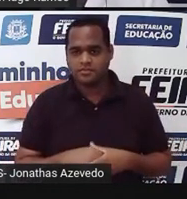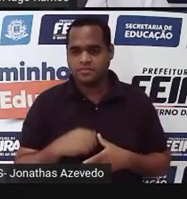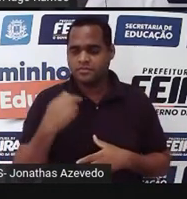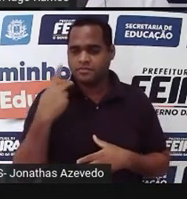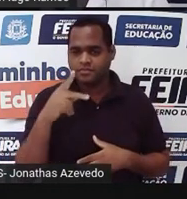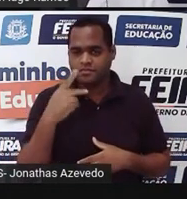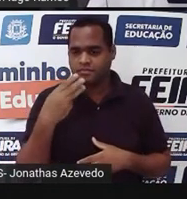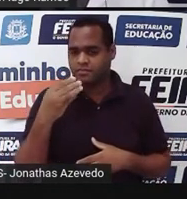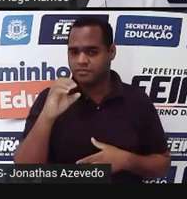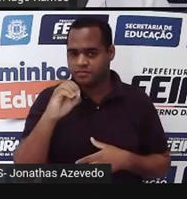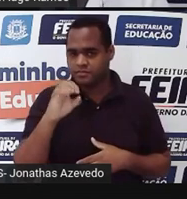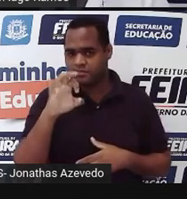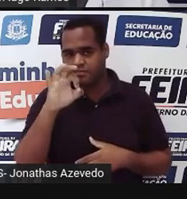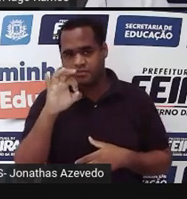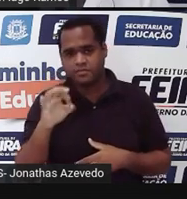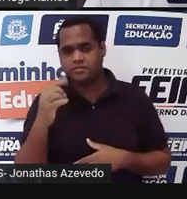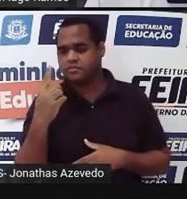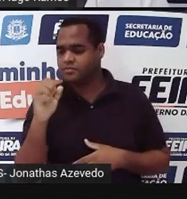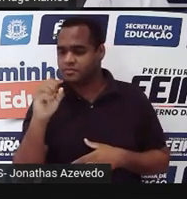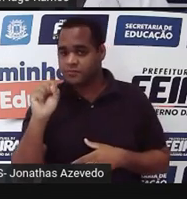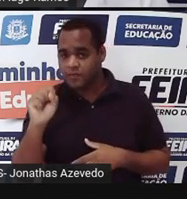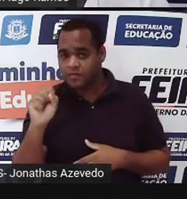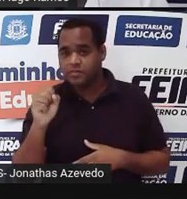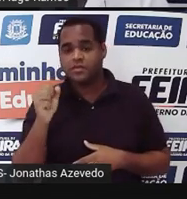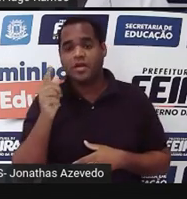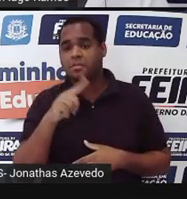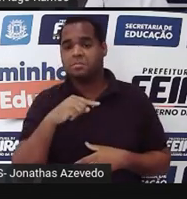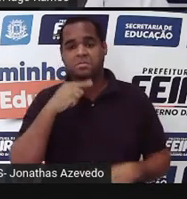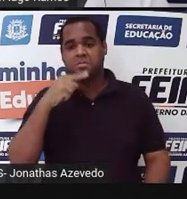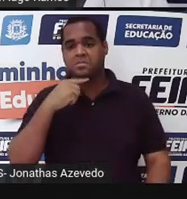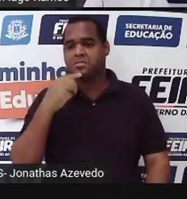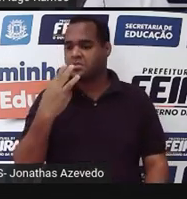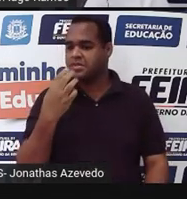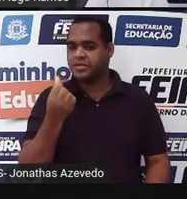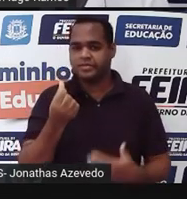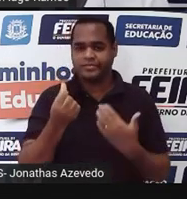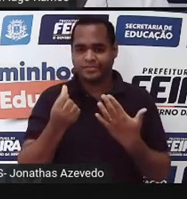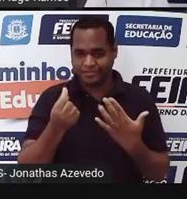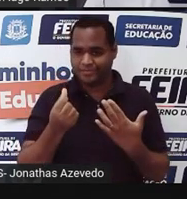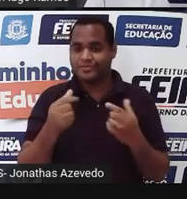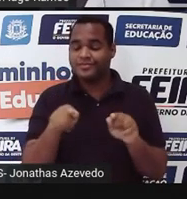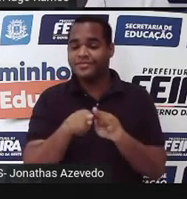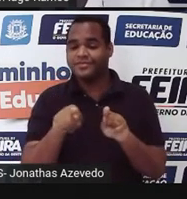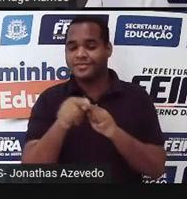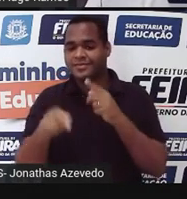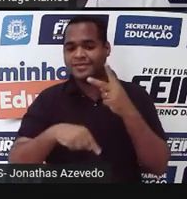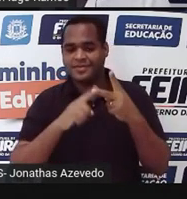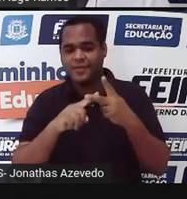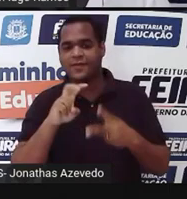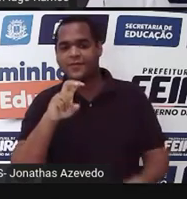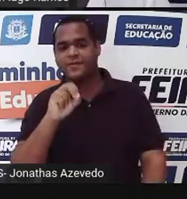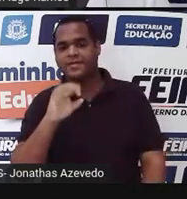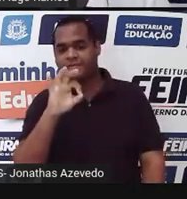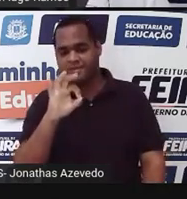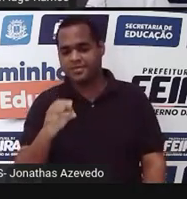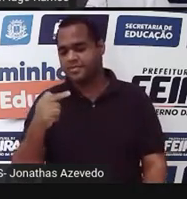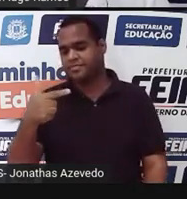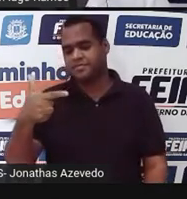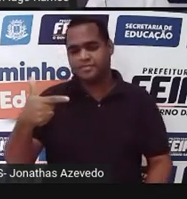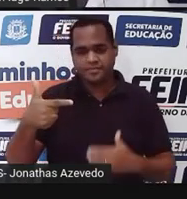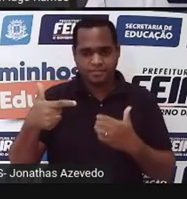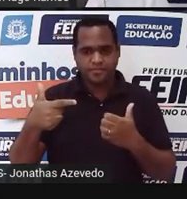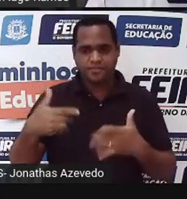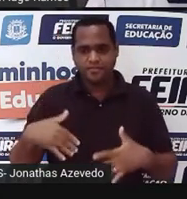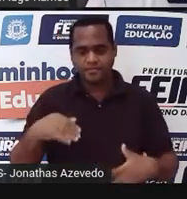primeiro 30% de 108, e a gente vai ver que não dá 36 e depois 50% de 72.